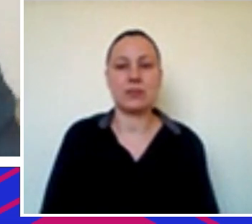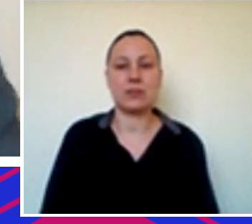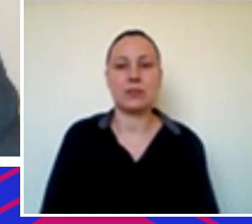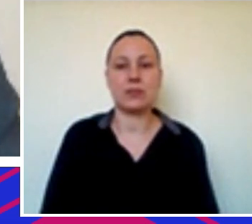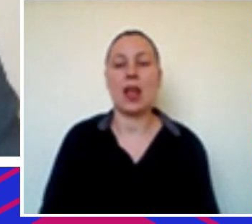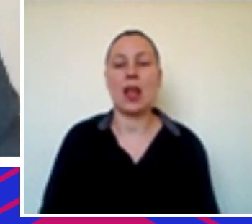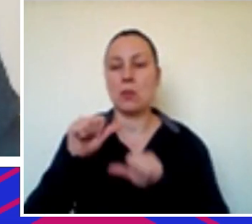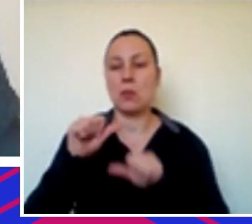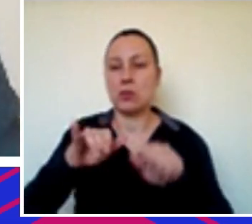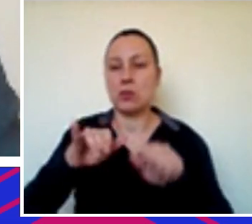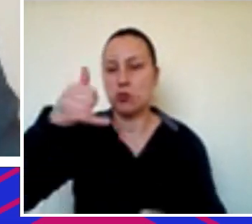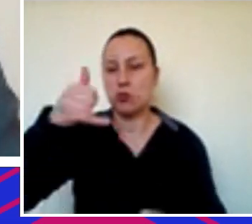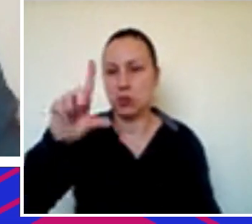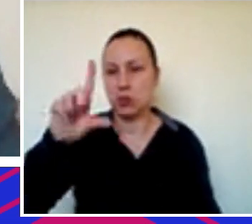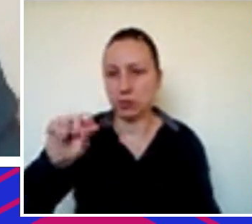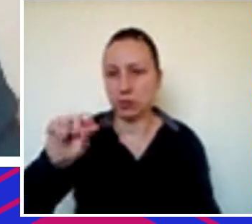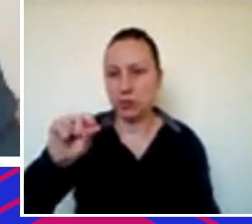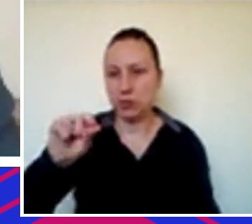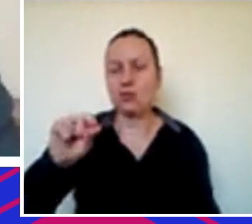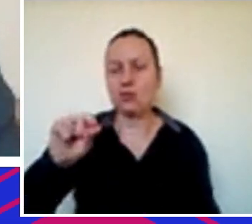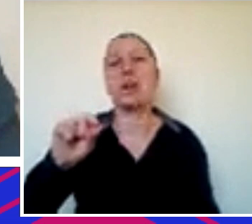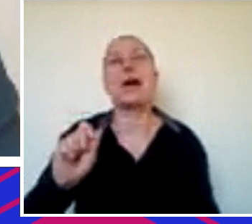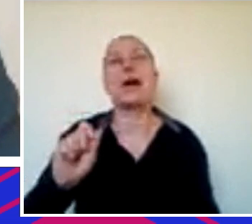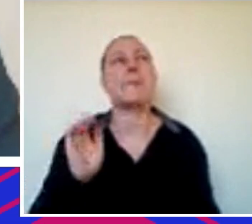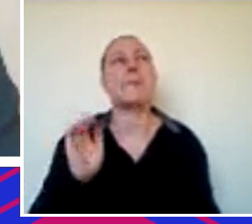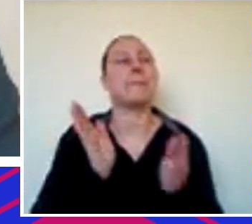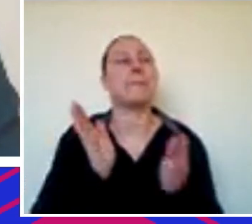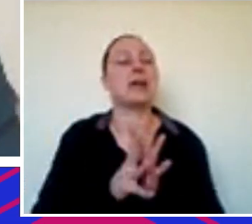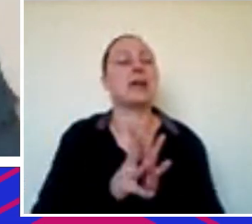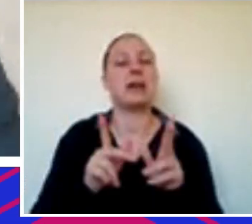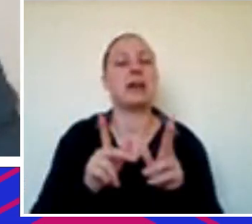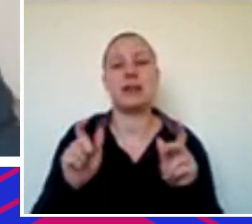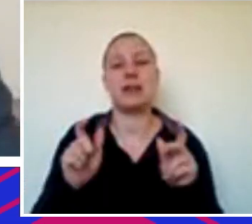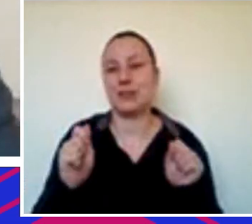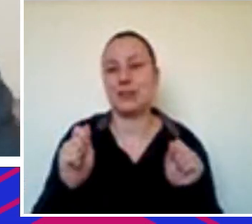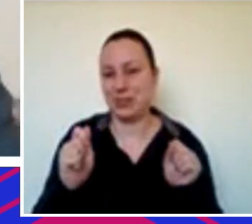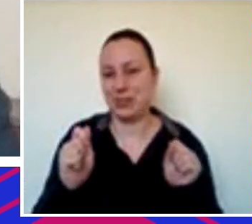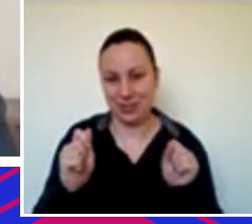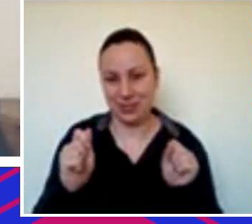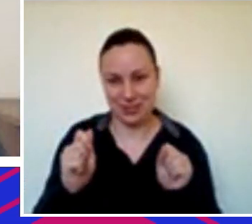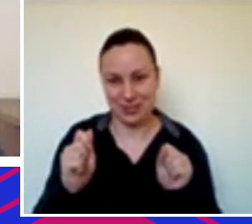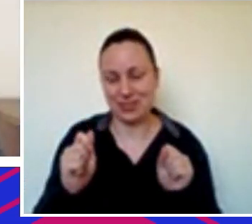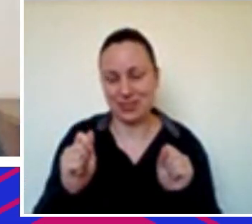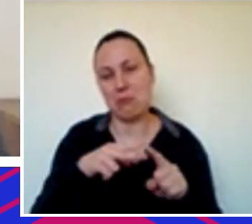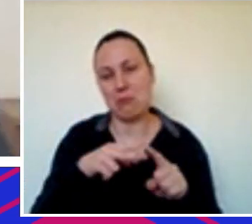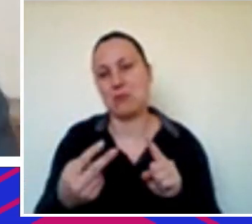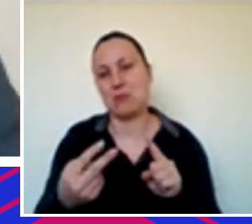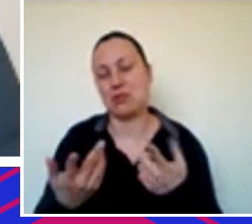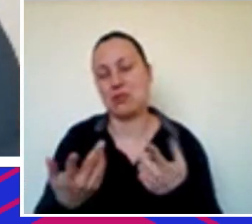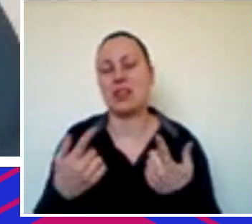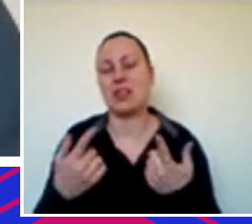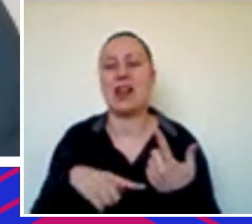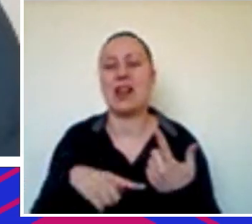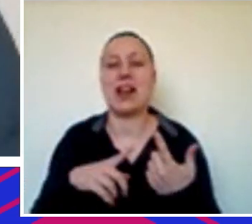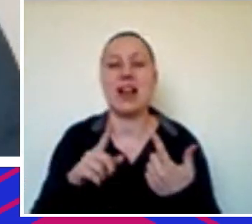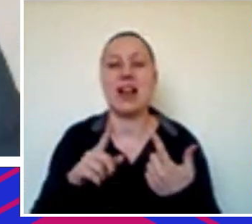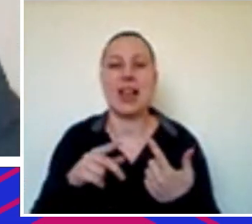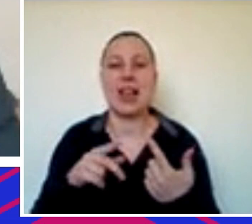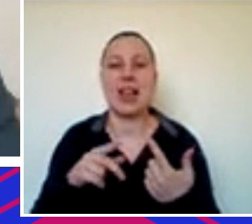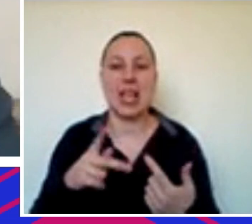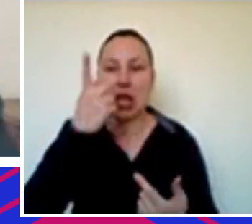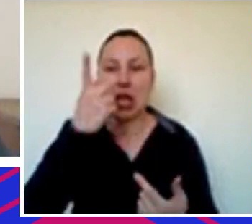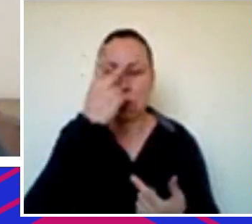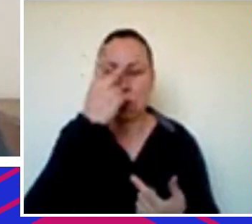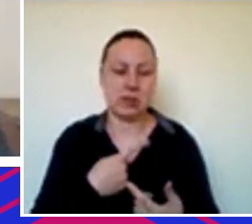queda de juros acho que é espetacular olhando de forma super egoísta pensando